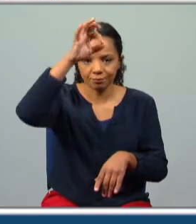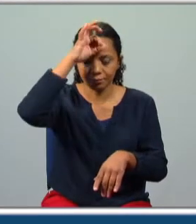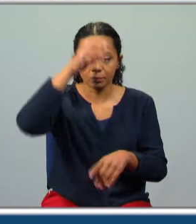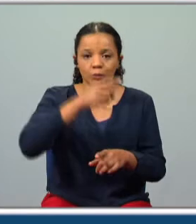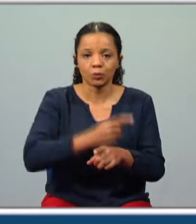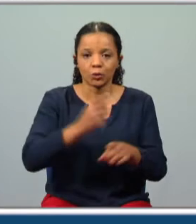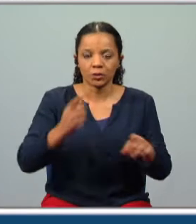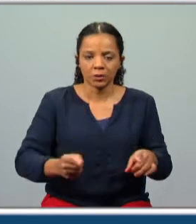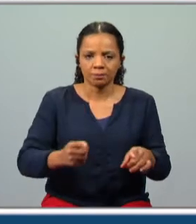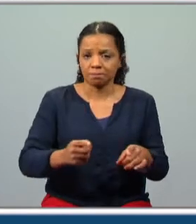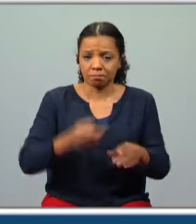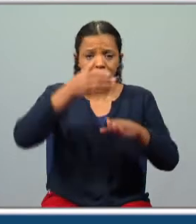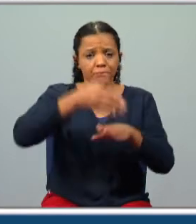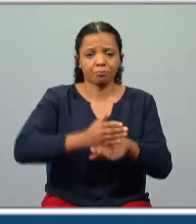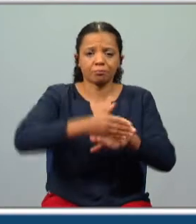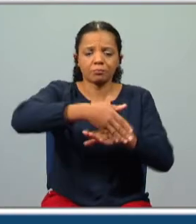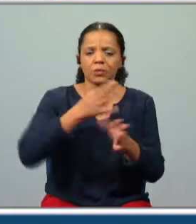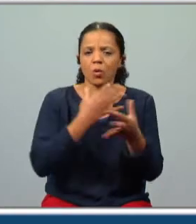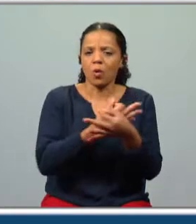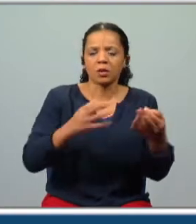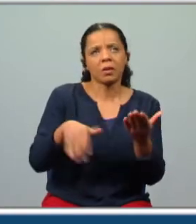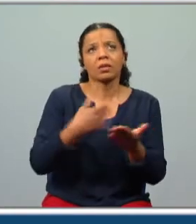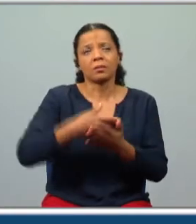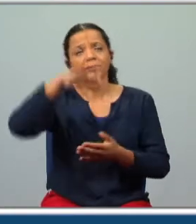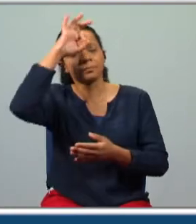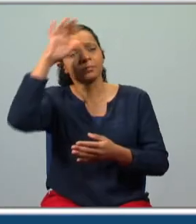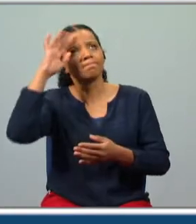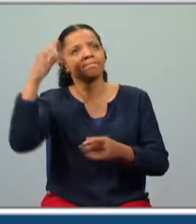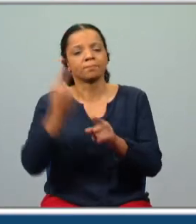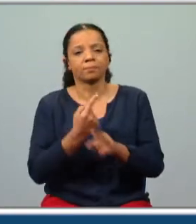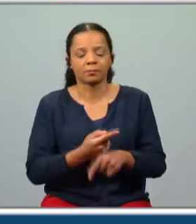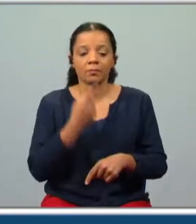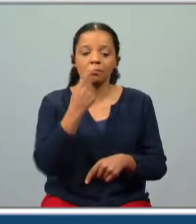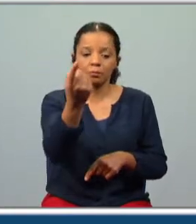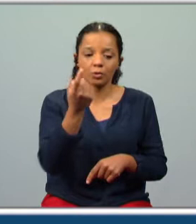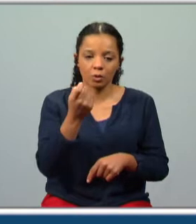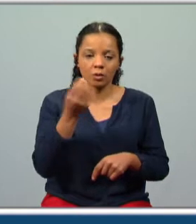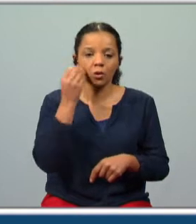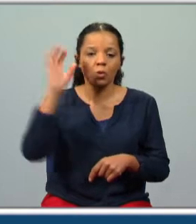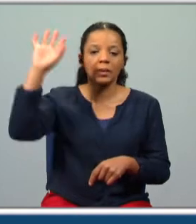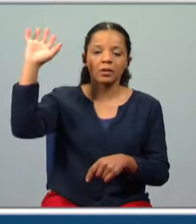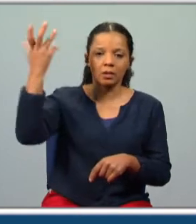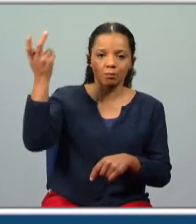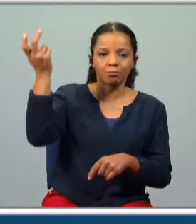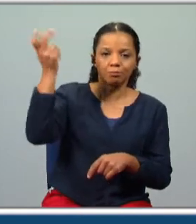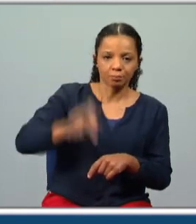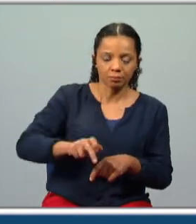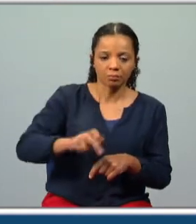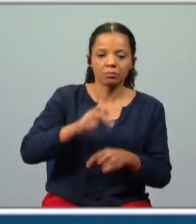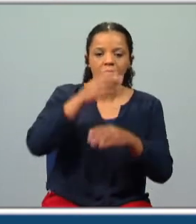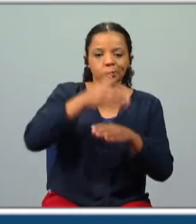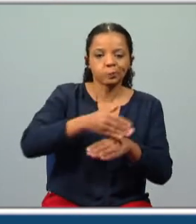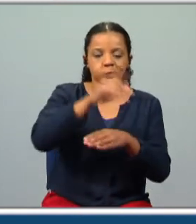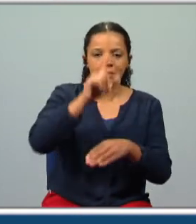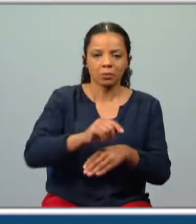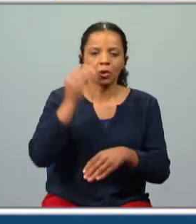condições de navegação eram ótimas. Então, surge aqui uma questão. Descreve as condições atmosféricas em que navegavam e o ambiente